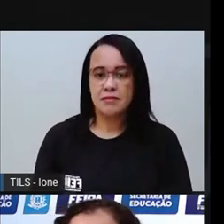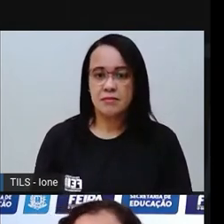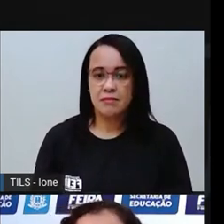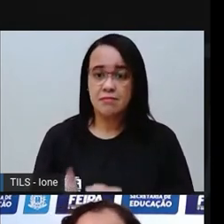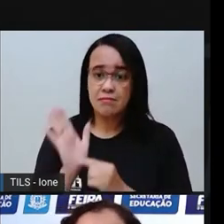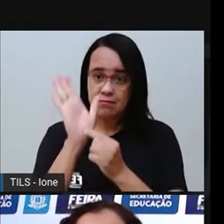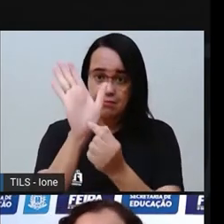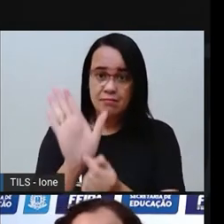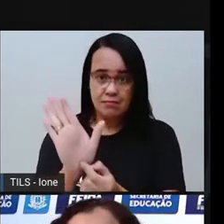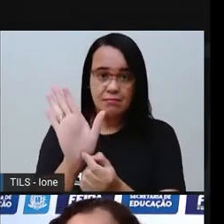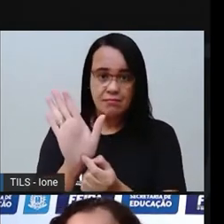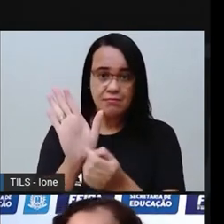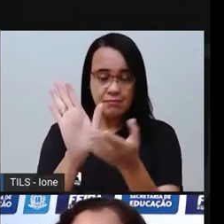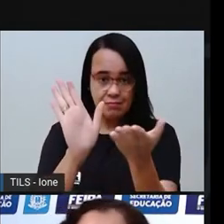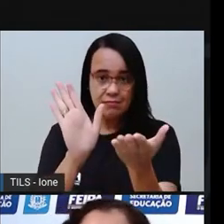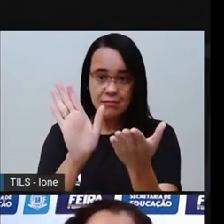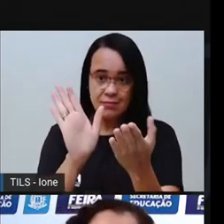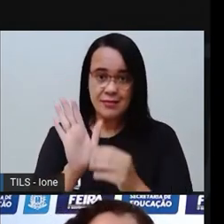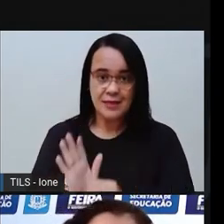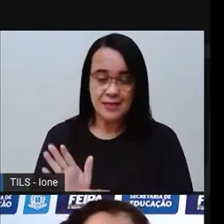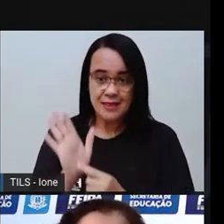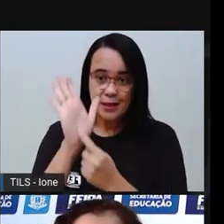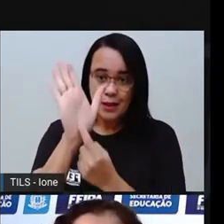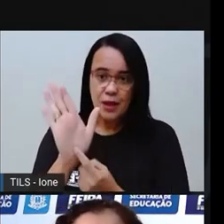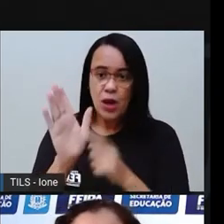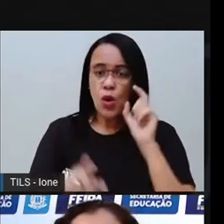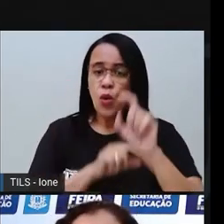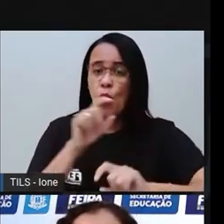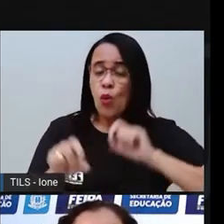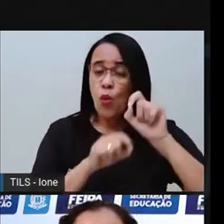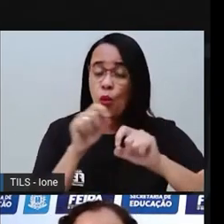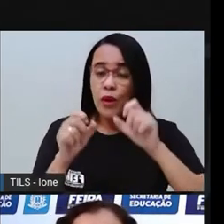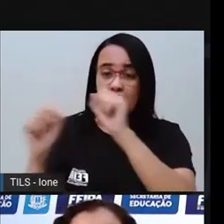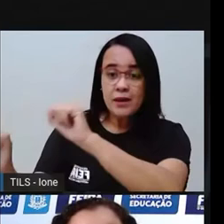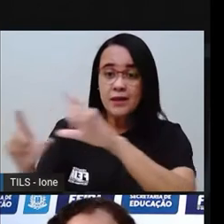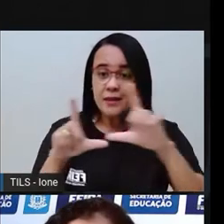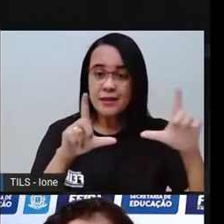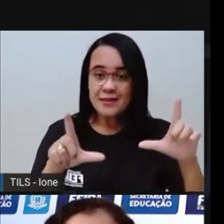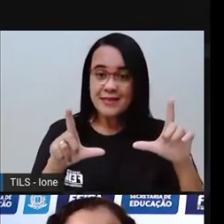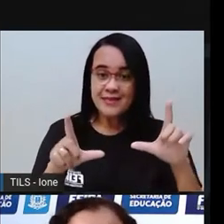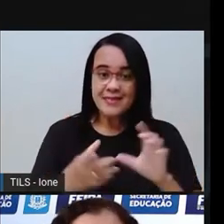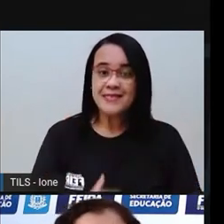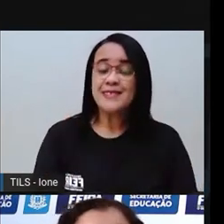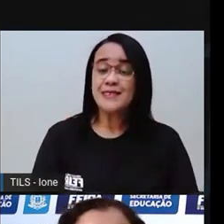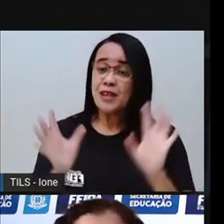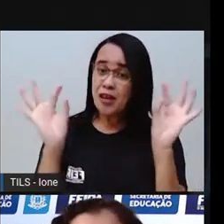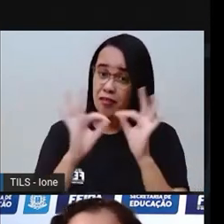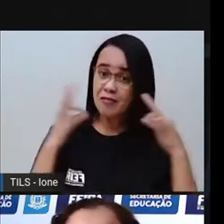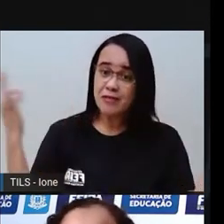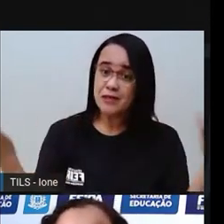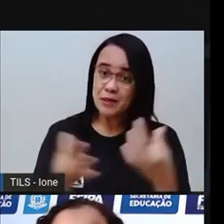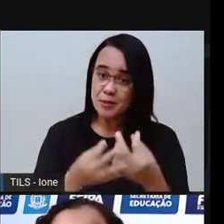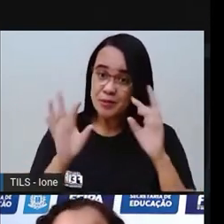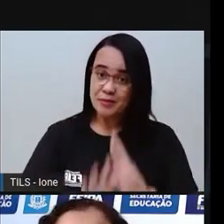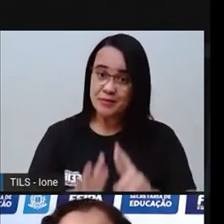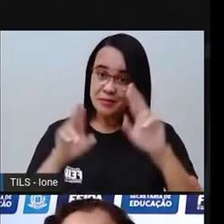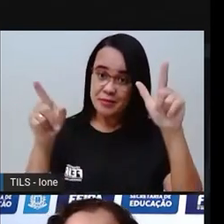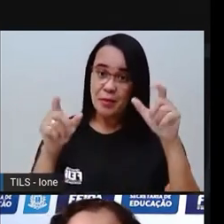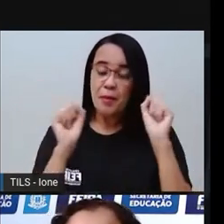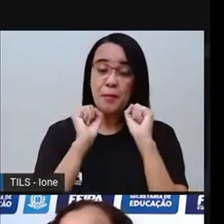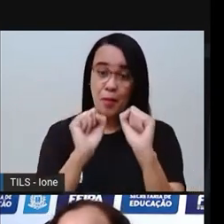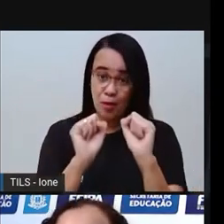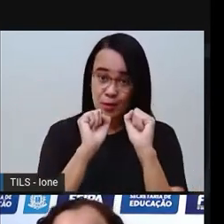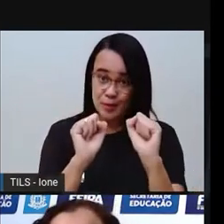Pronto. Mais um slide que mostra como a nossa família pode ser diferente. Então, aqui tem